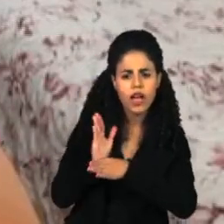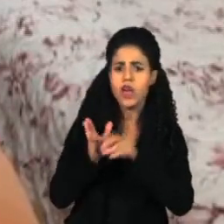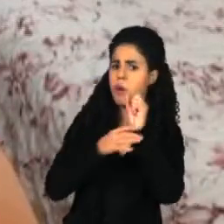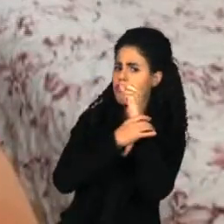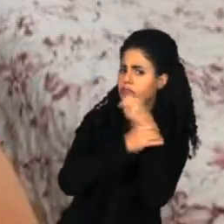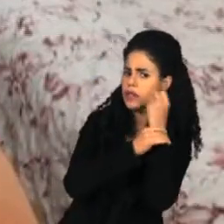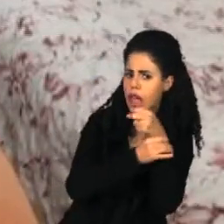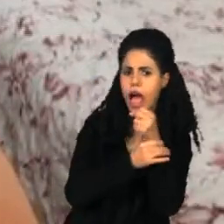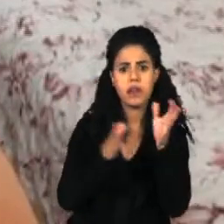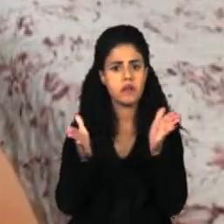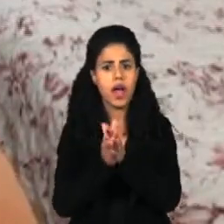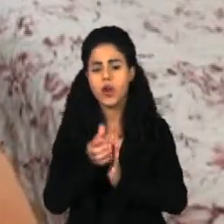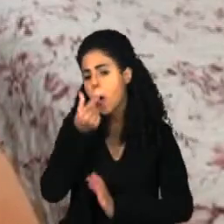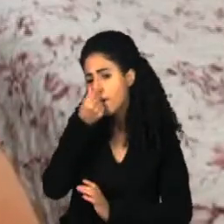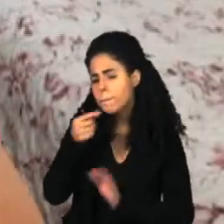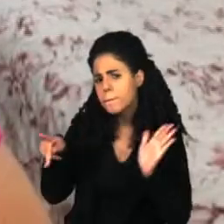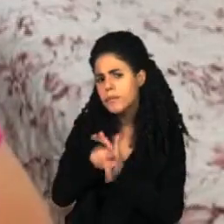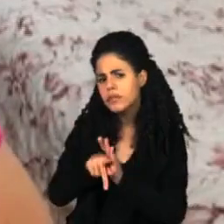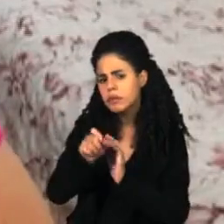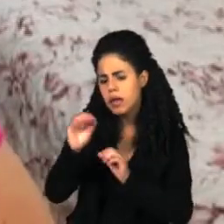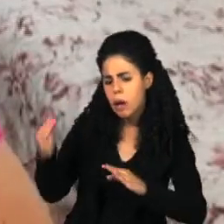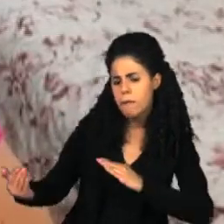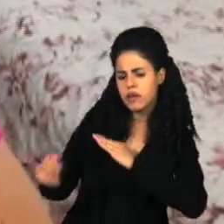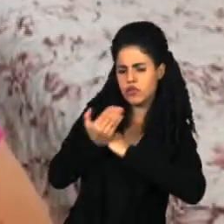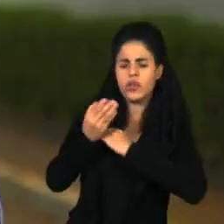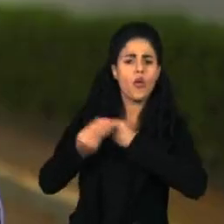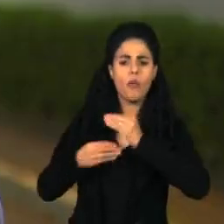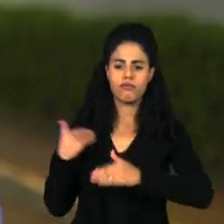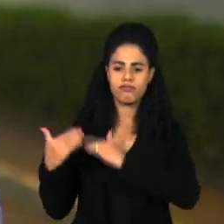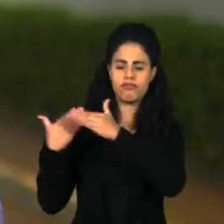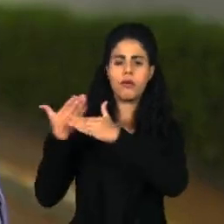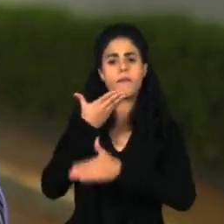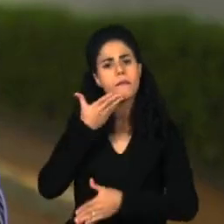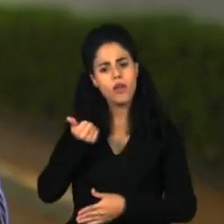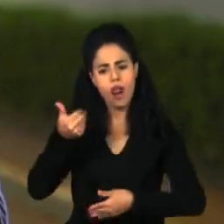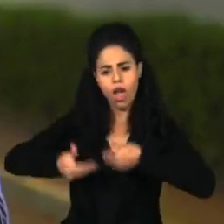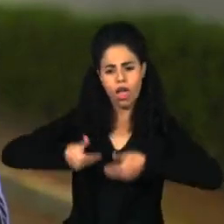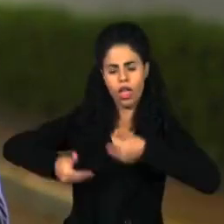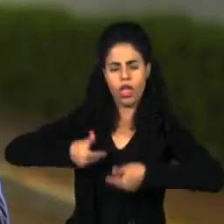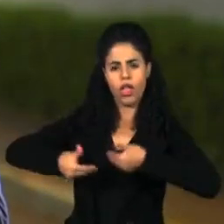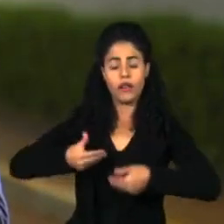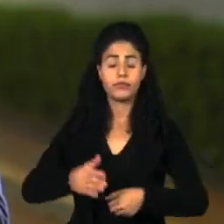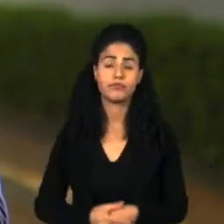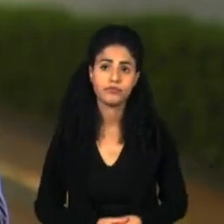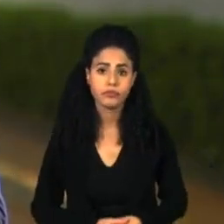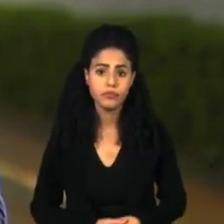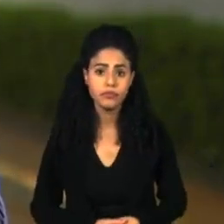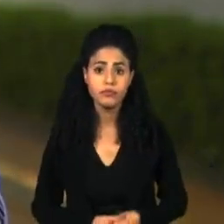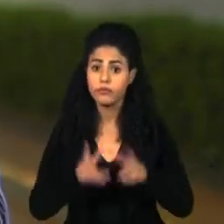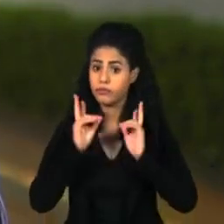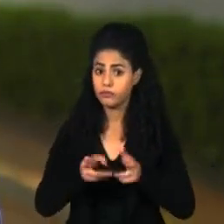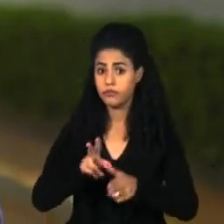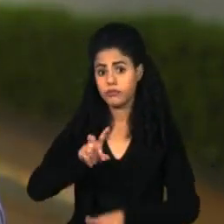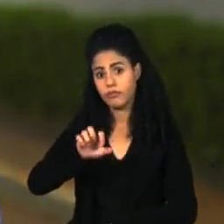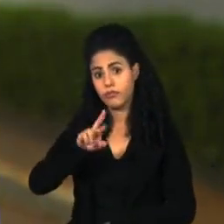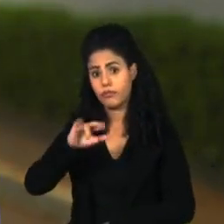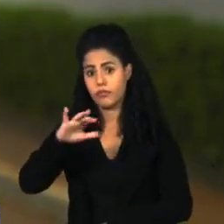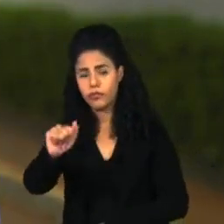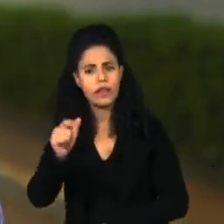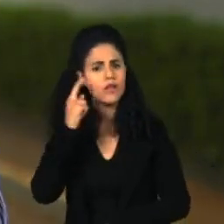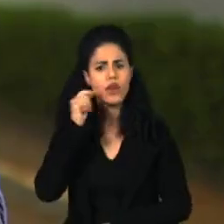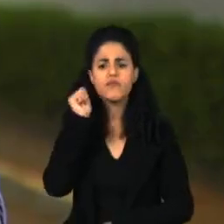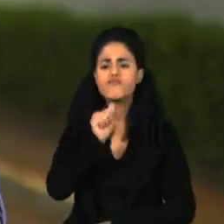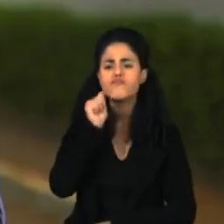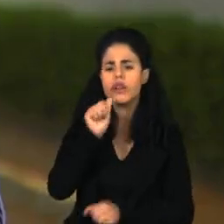nem otorrinos que me ajudassem a uma evolução satisfatória. Casos dramáticos, como o da Érica, são mais comuns entre as